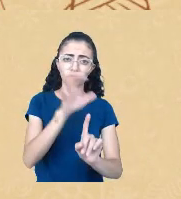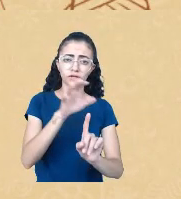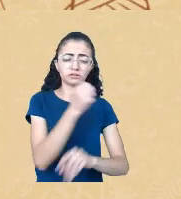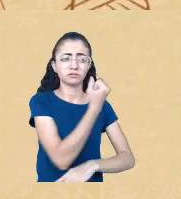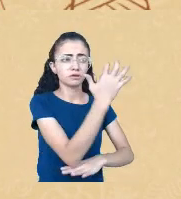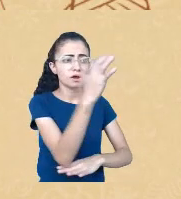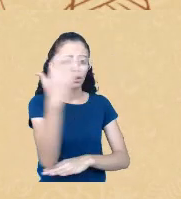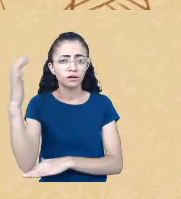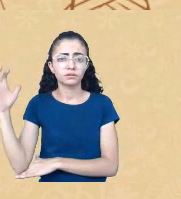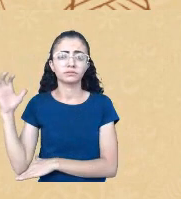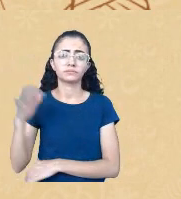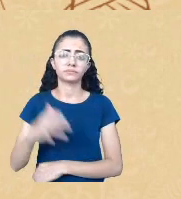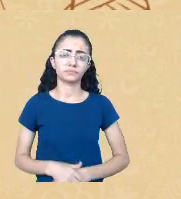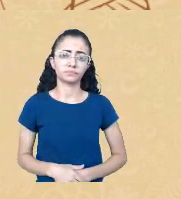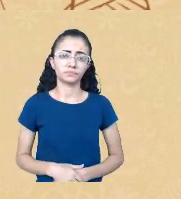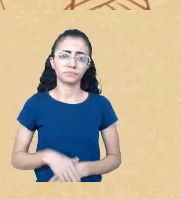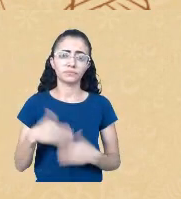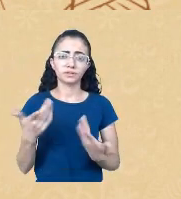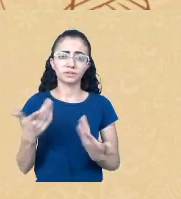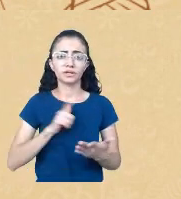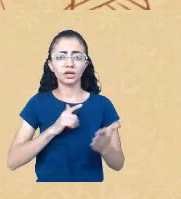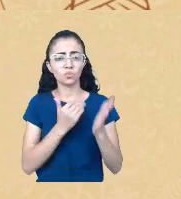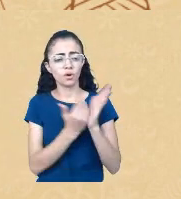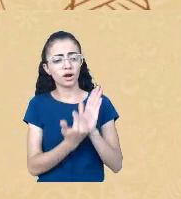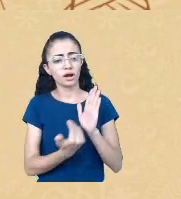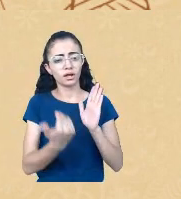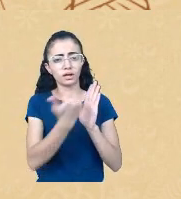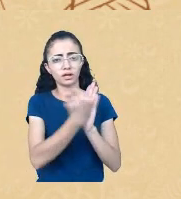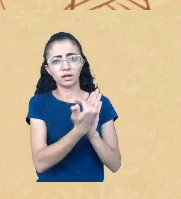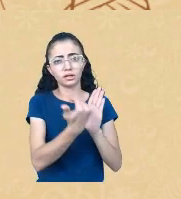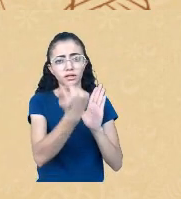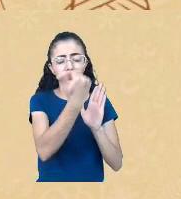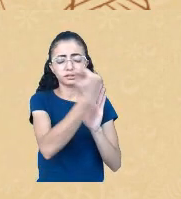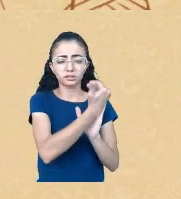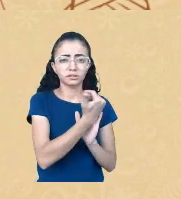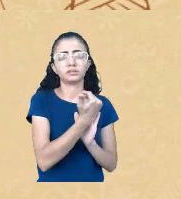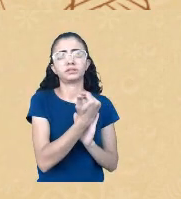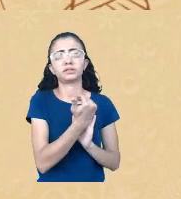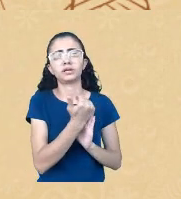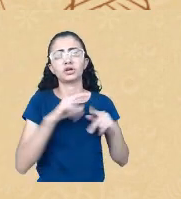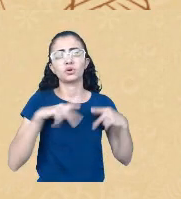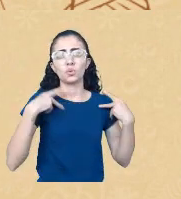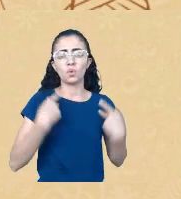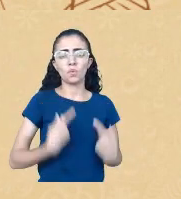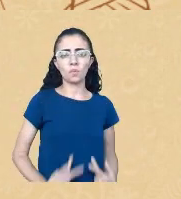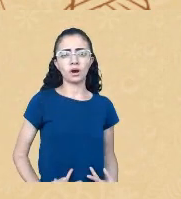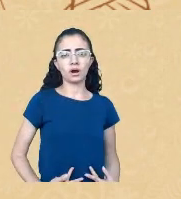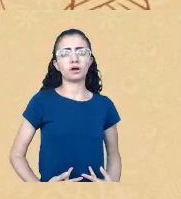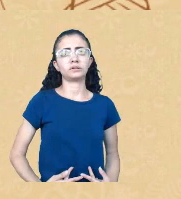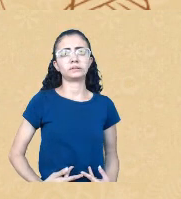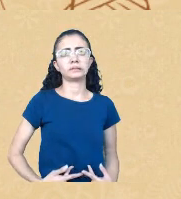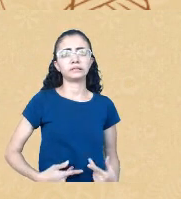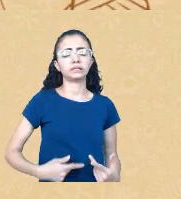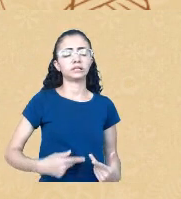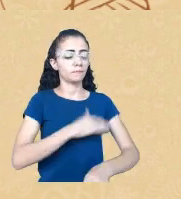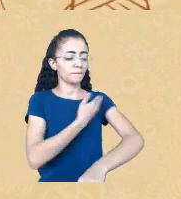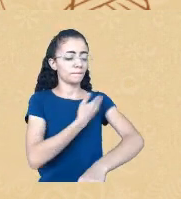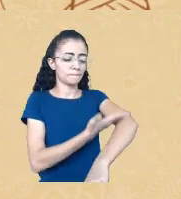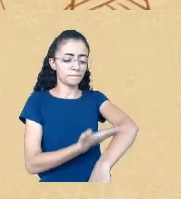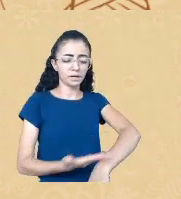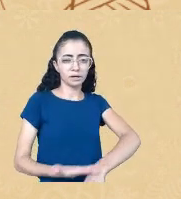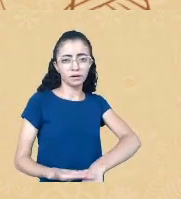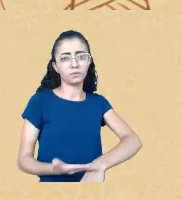Então, é dessa hierarquia, dessa centralidade desse humano que é tido como sinônimo do homem branco universal, né?